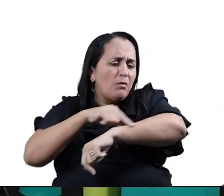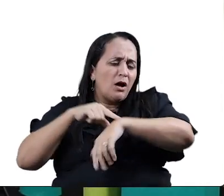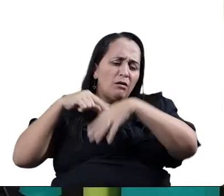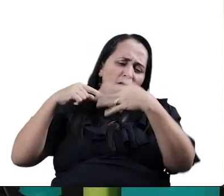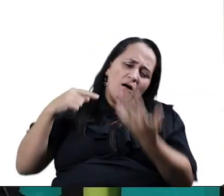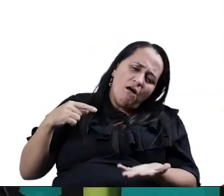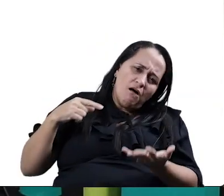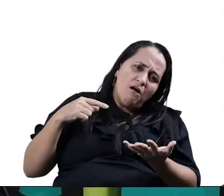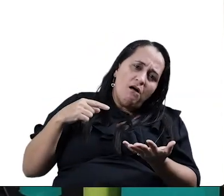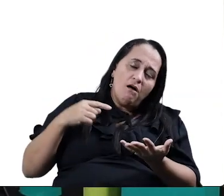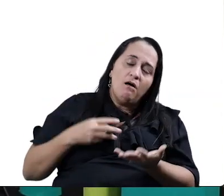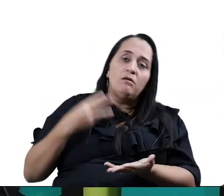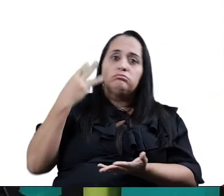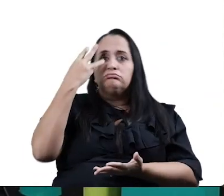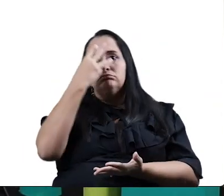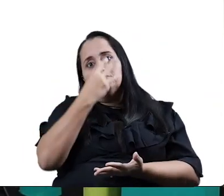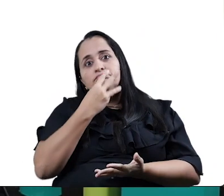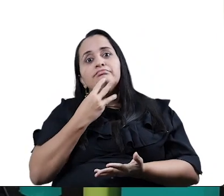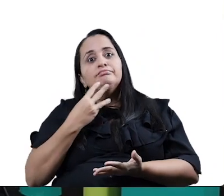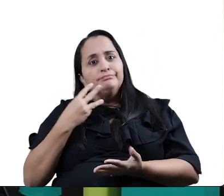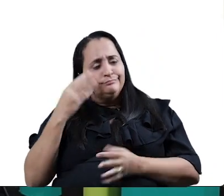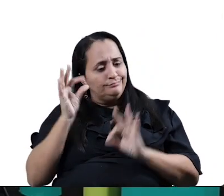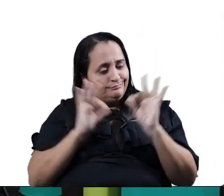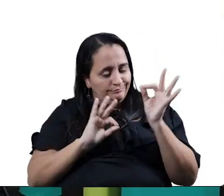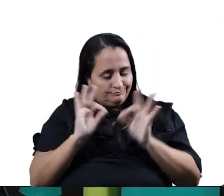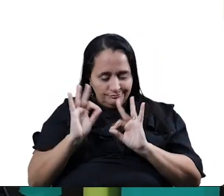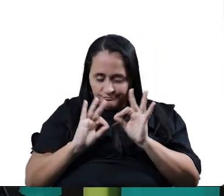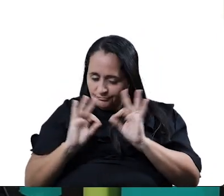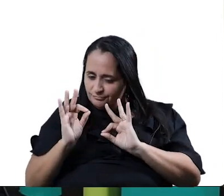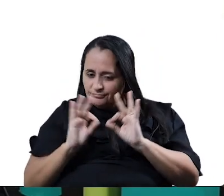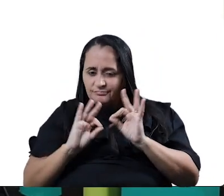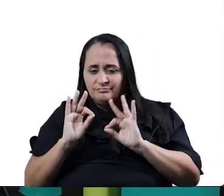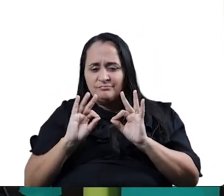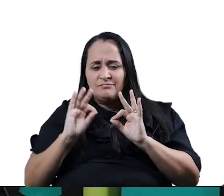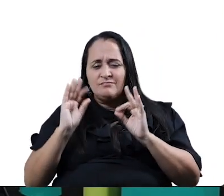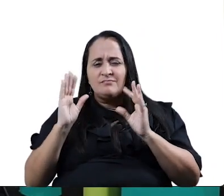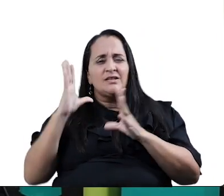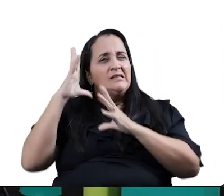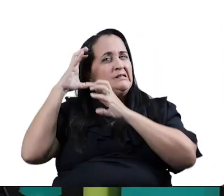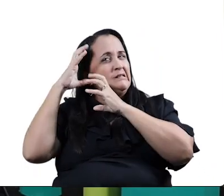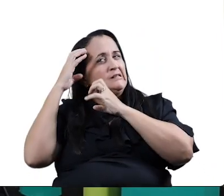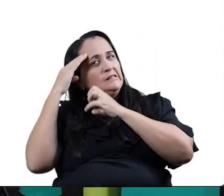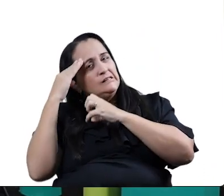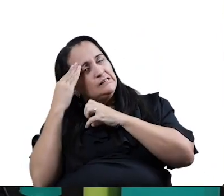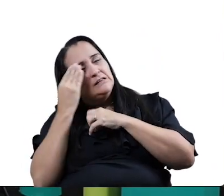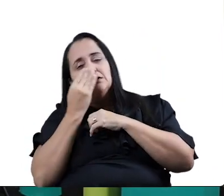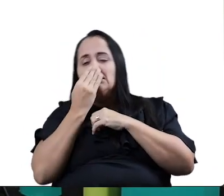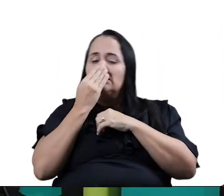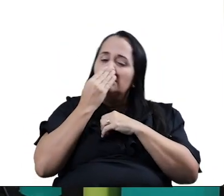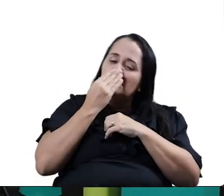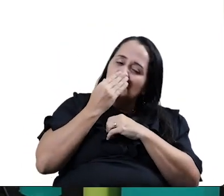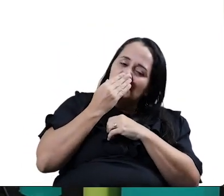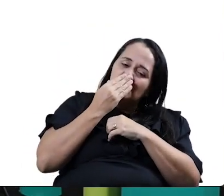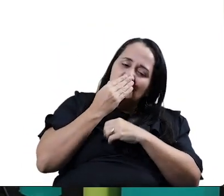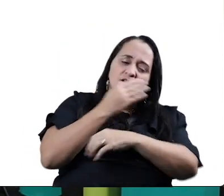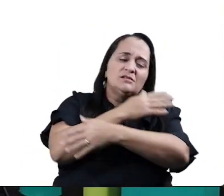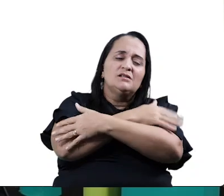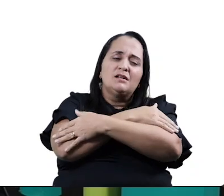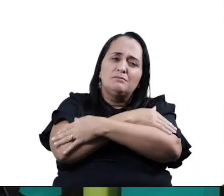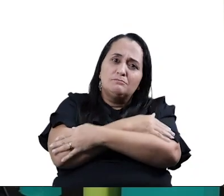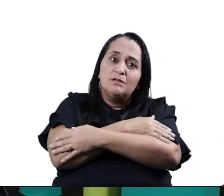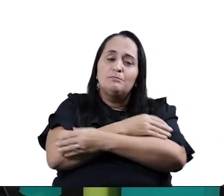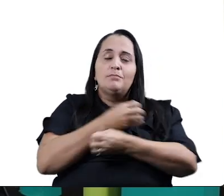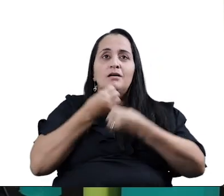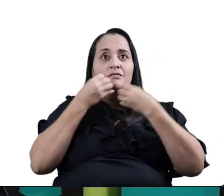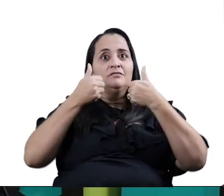Levou três horas para fazer a arrumação. Desamassa aqui, desamassa aqui, desamassa